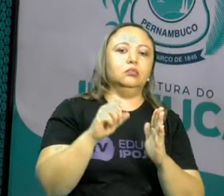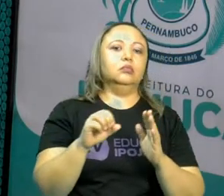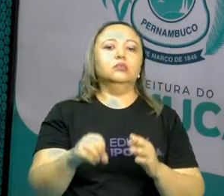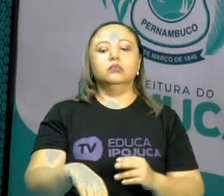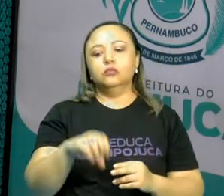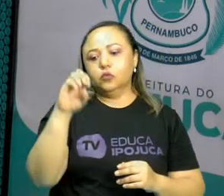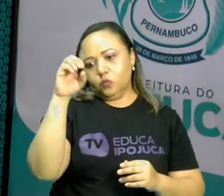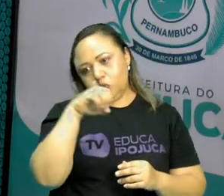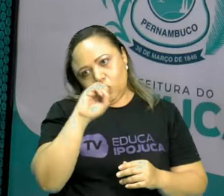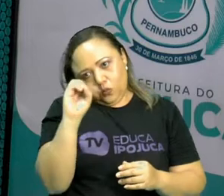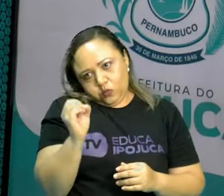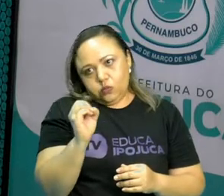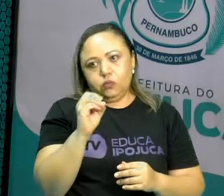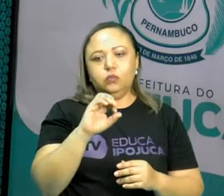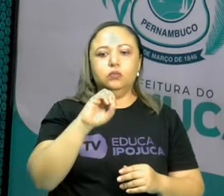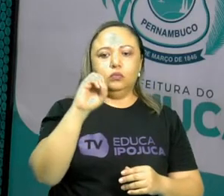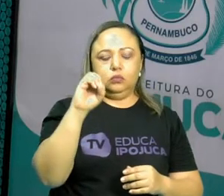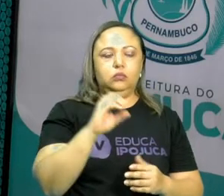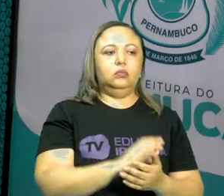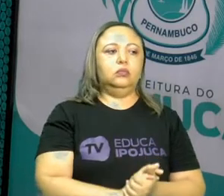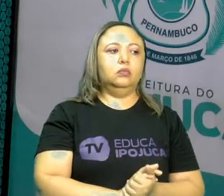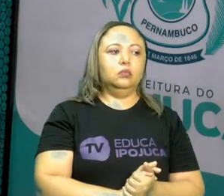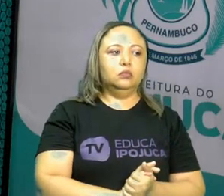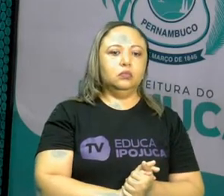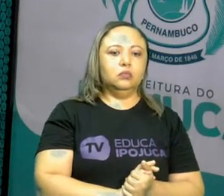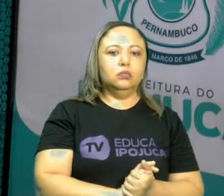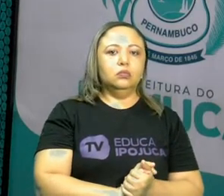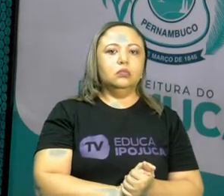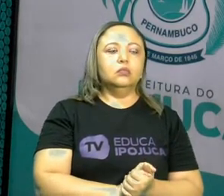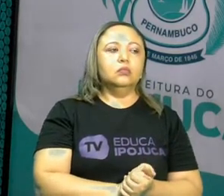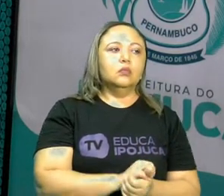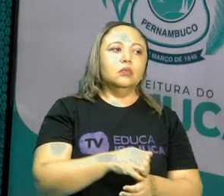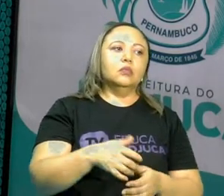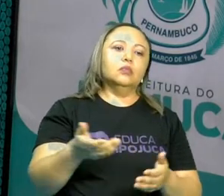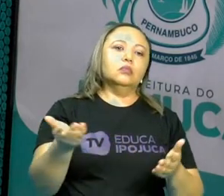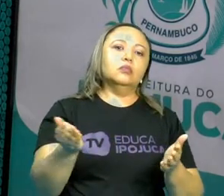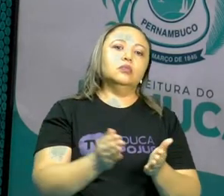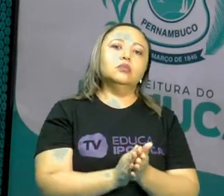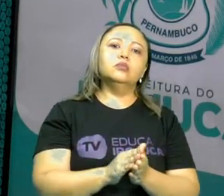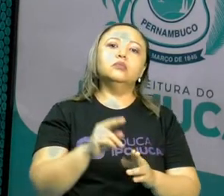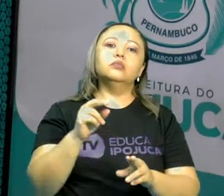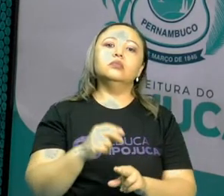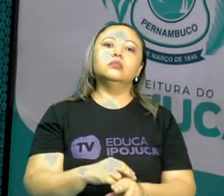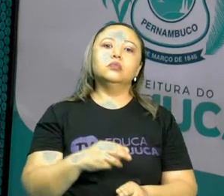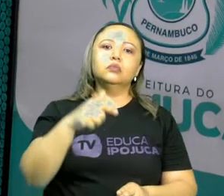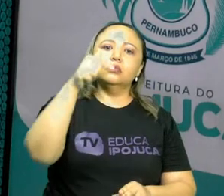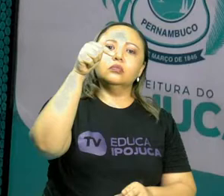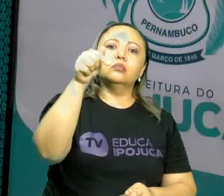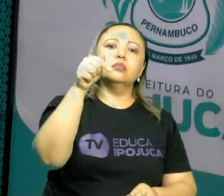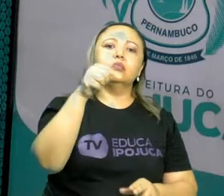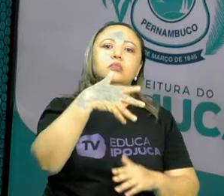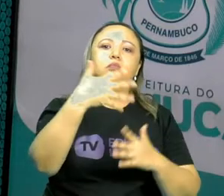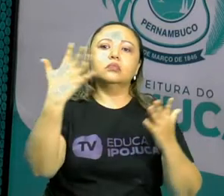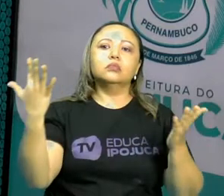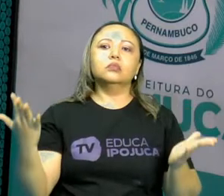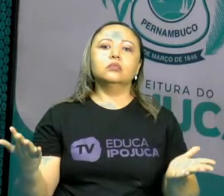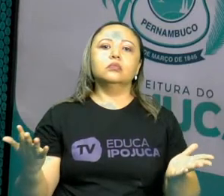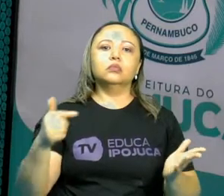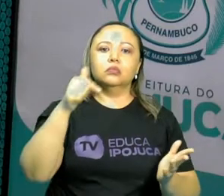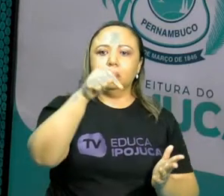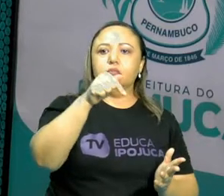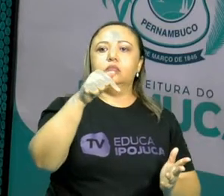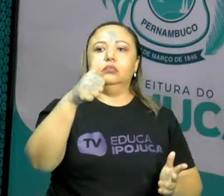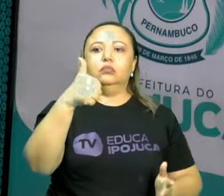0. Essa é uma dica, tá bom? E os múltiplos de 7 são